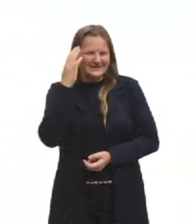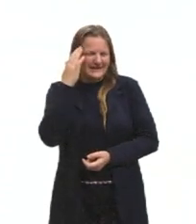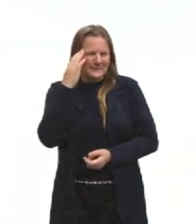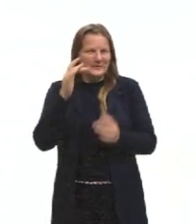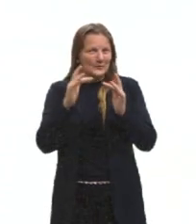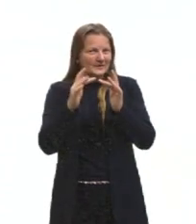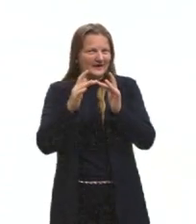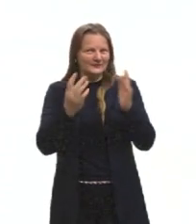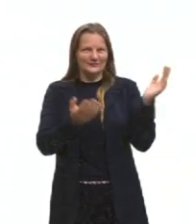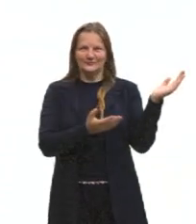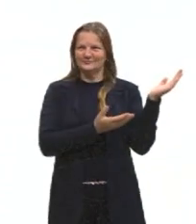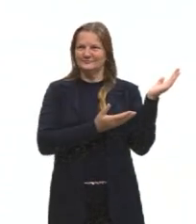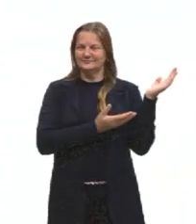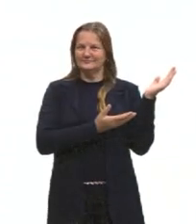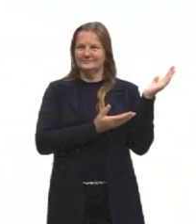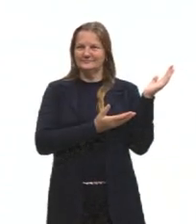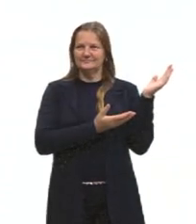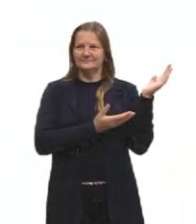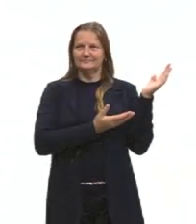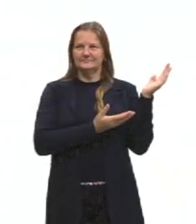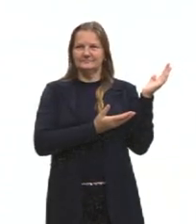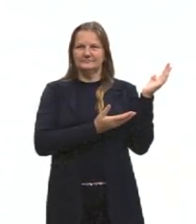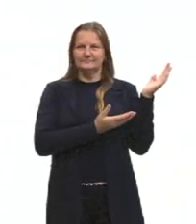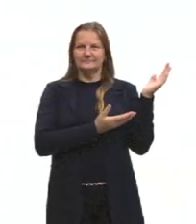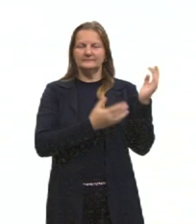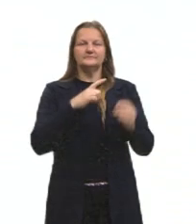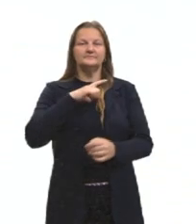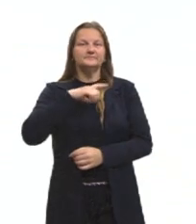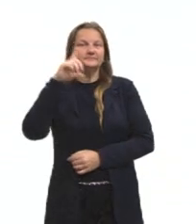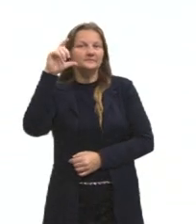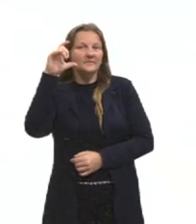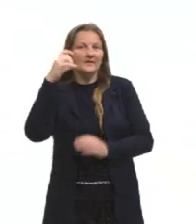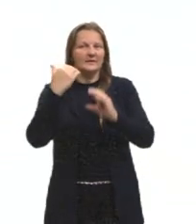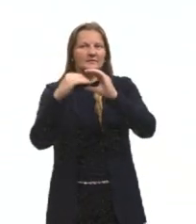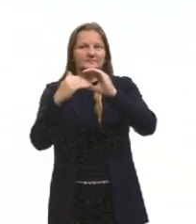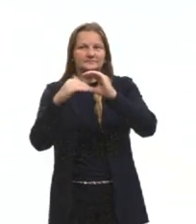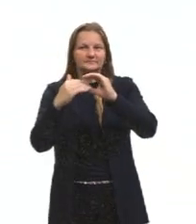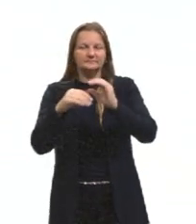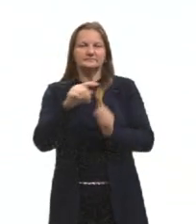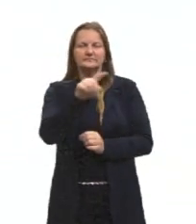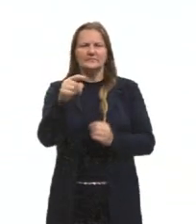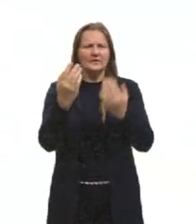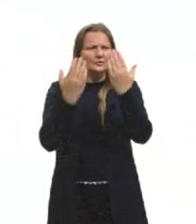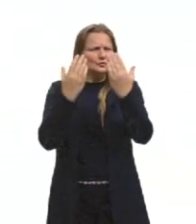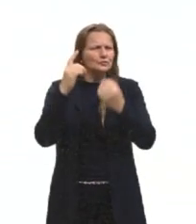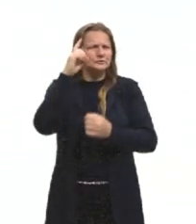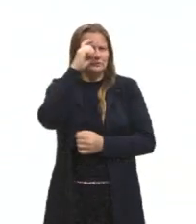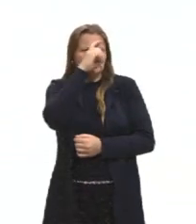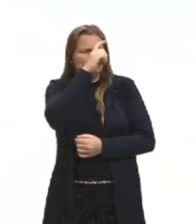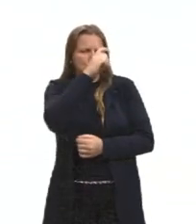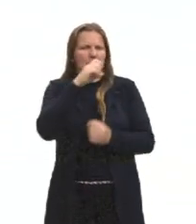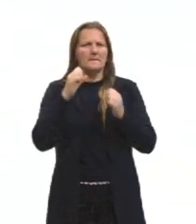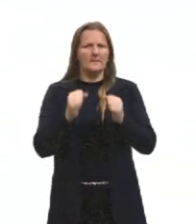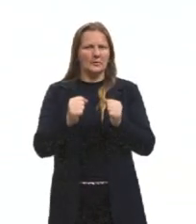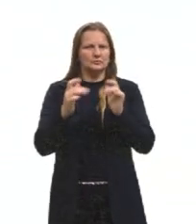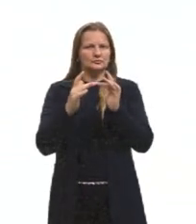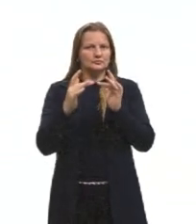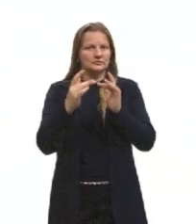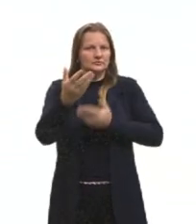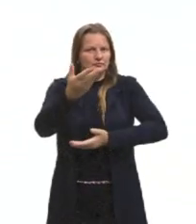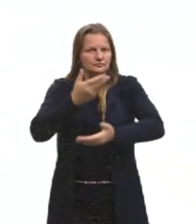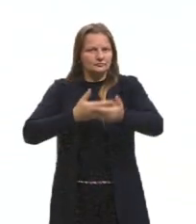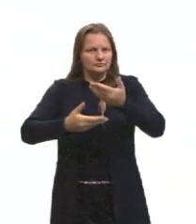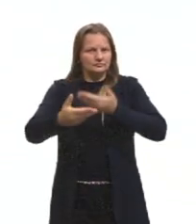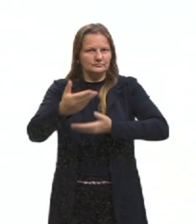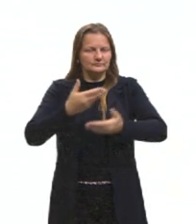deixa os meus contatos, meu Instagram, meu e-mail, se tu tem alguma dificuldade, alguma dúvida